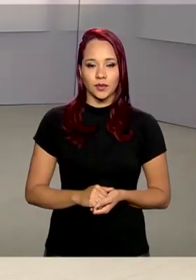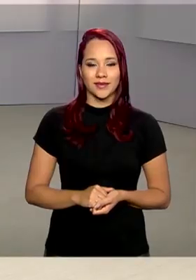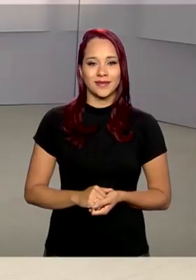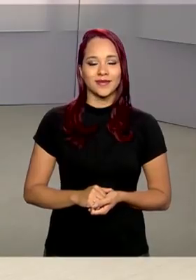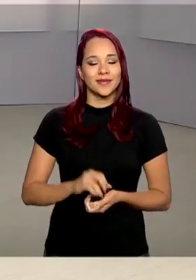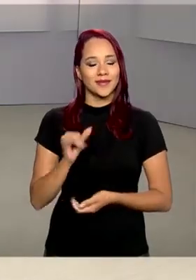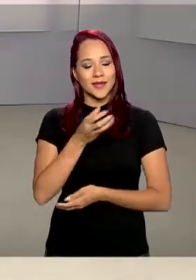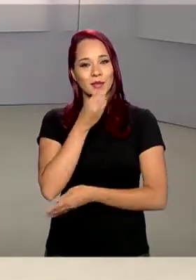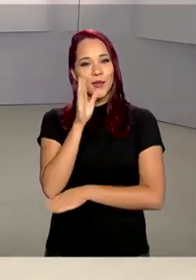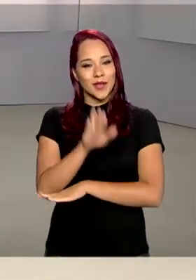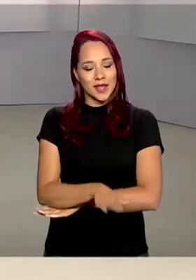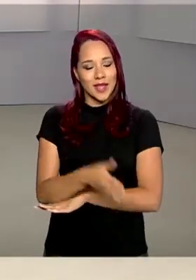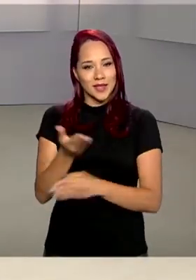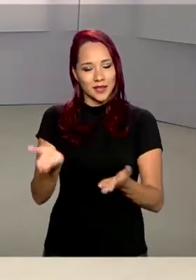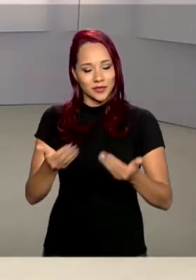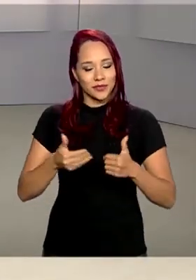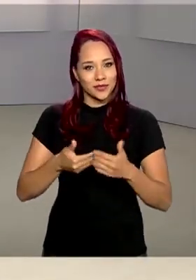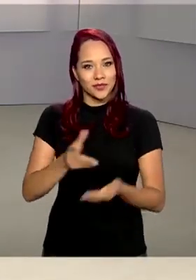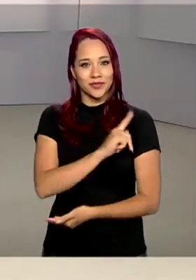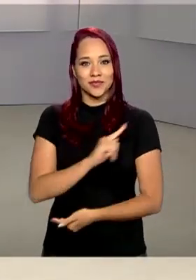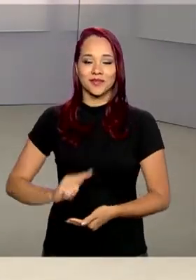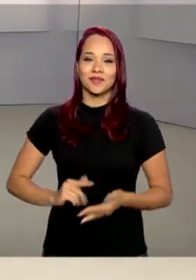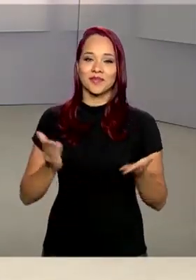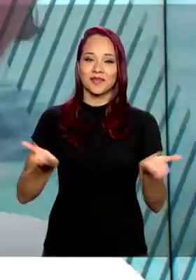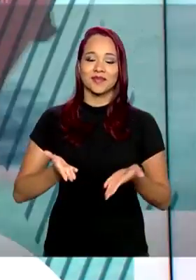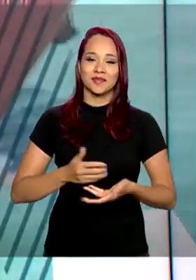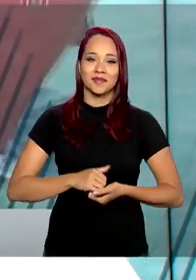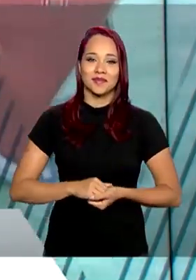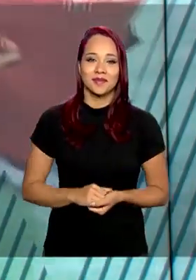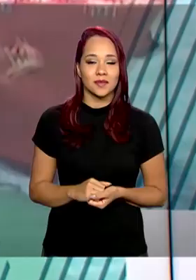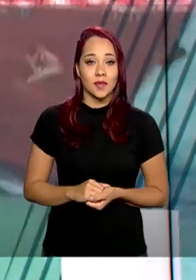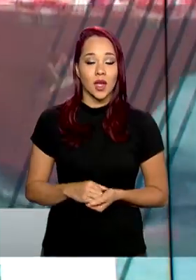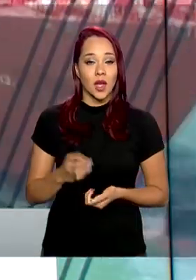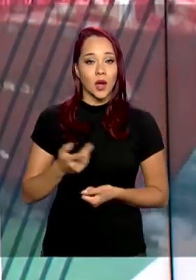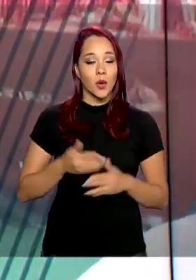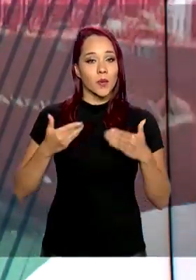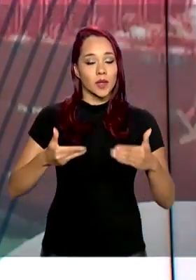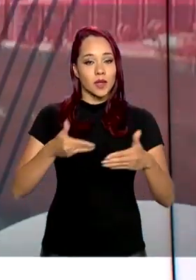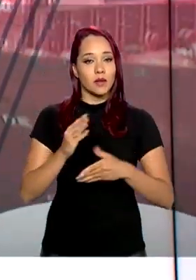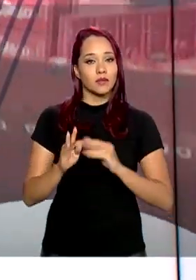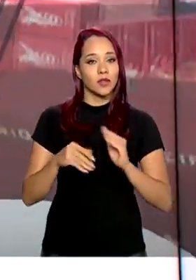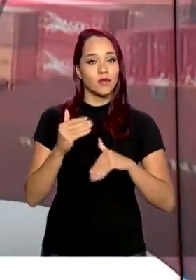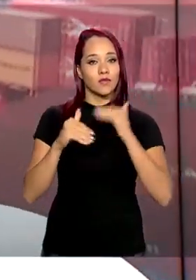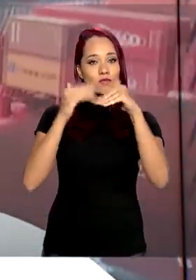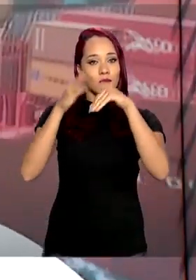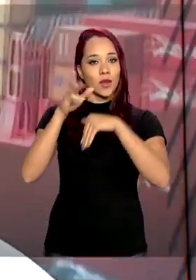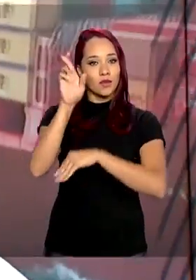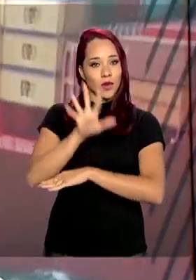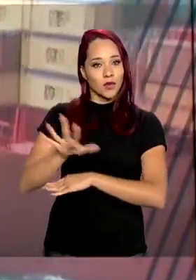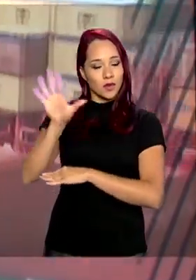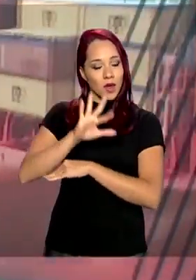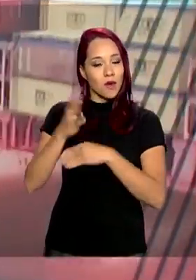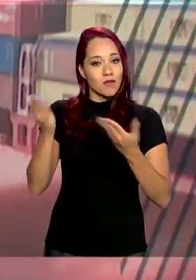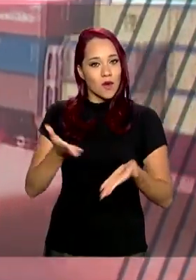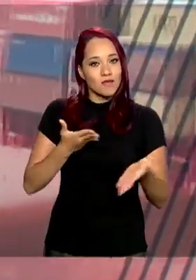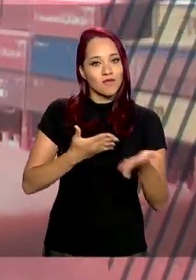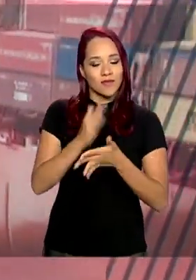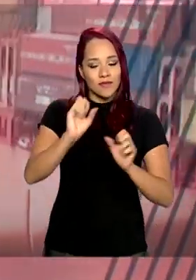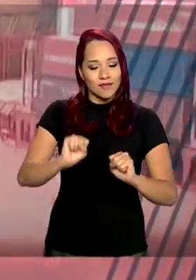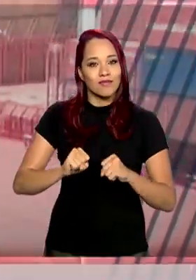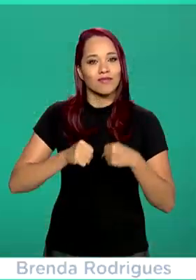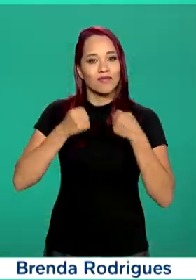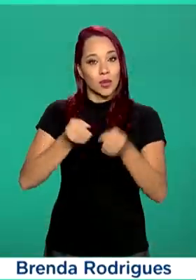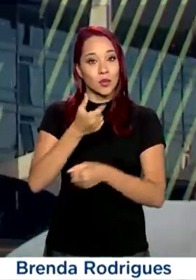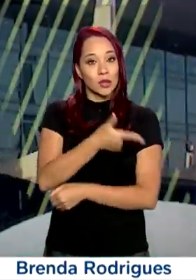Olá, boa tarde. Estamos de volta com o Governo Agora. O Ministério do Desenvolvimento Regional autorizou hoje o empenho de